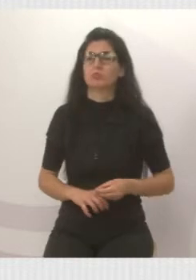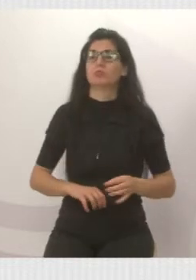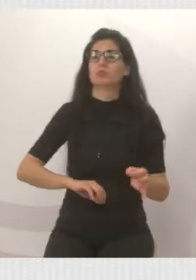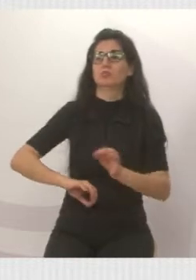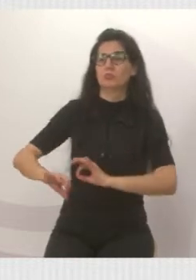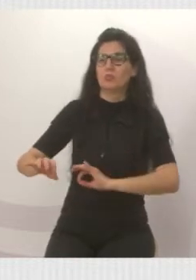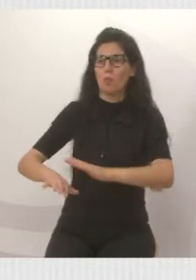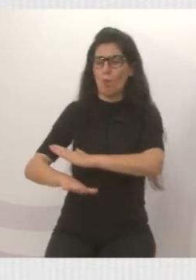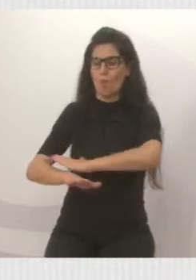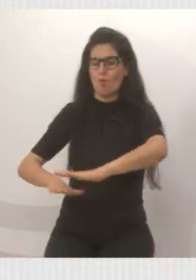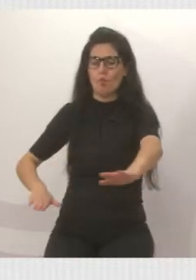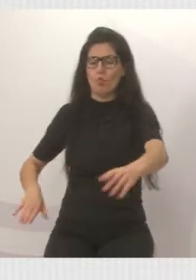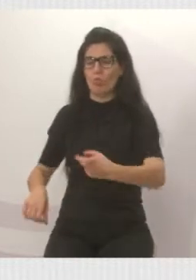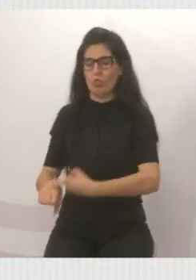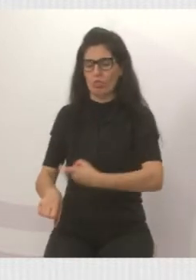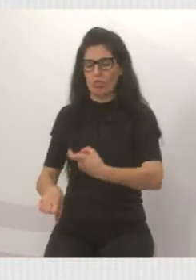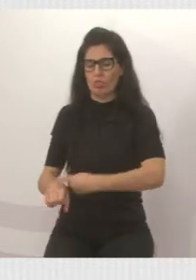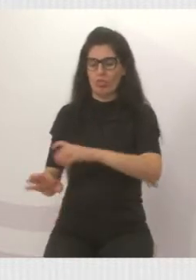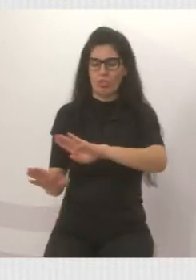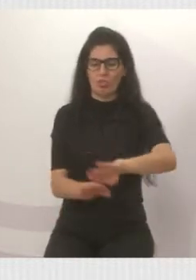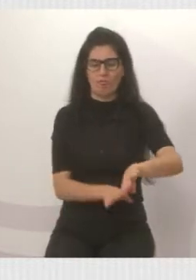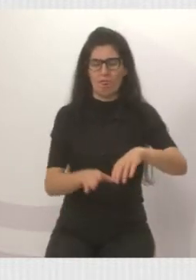A foto 12.